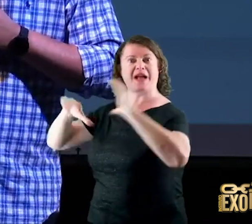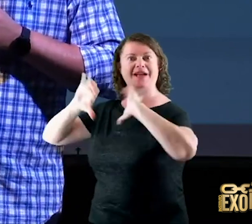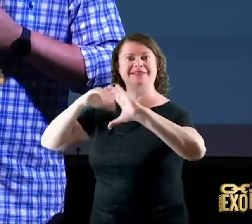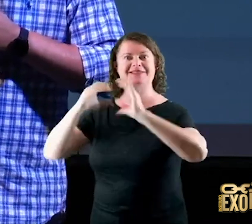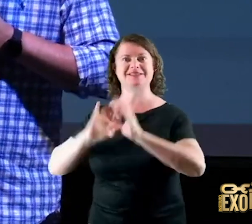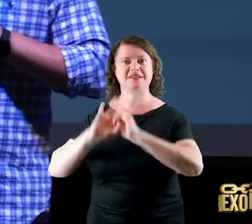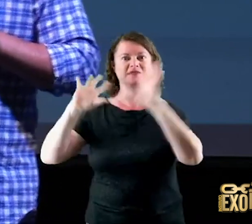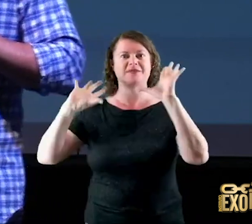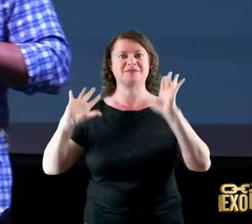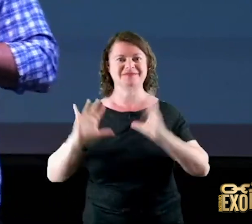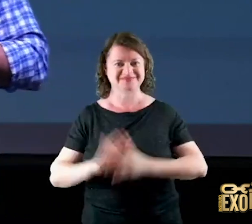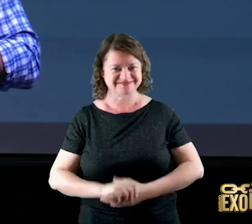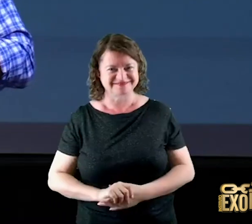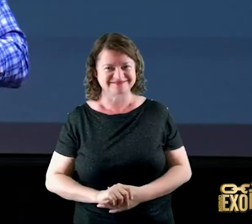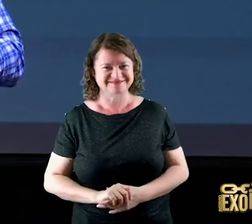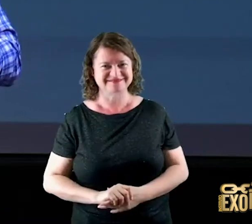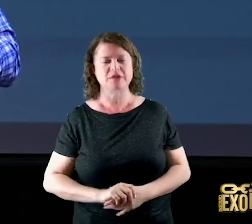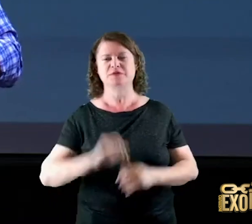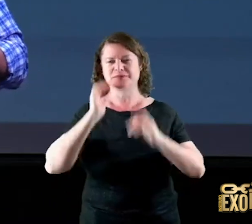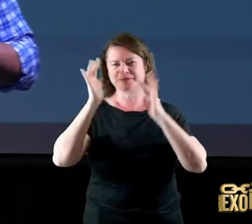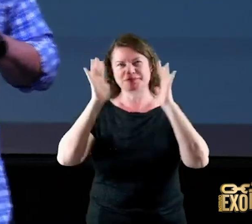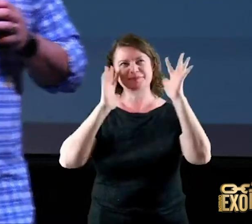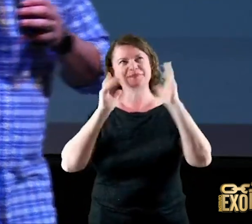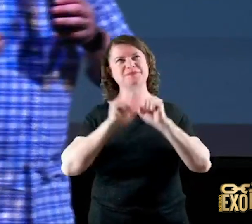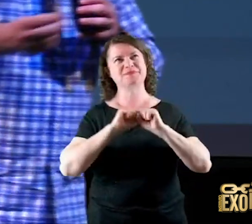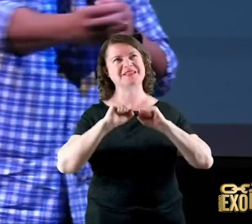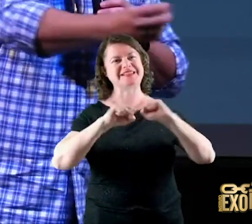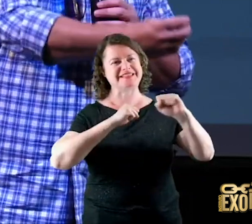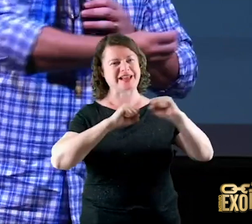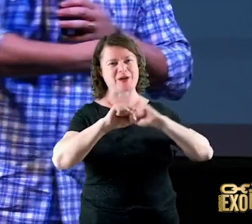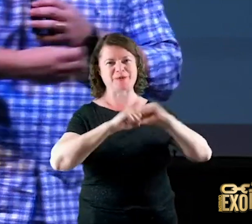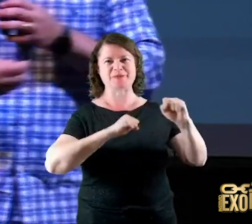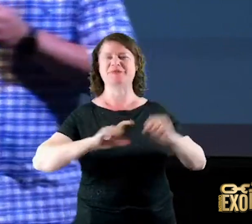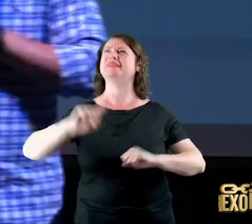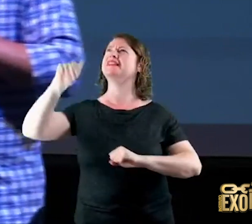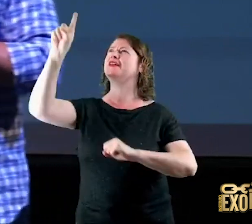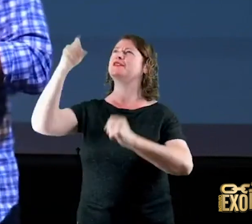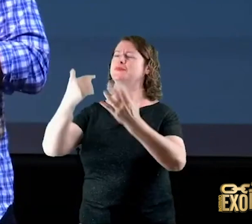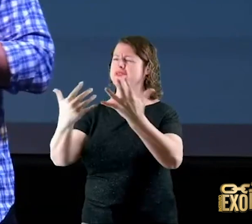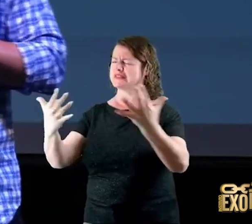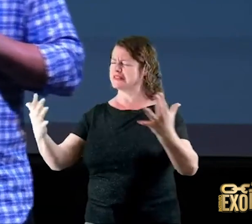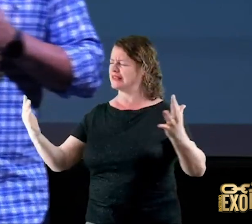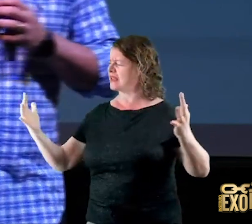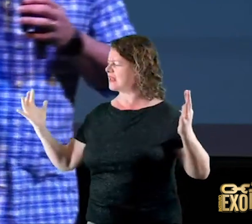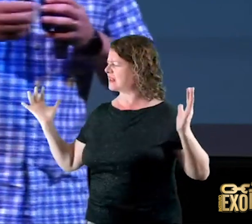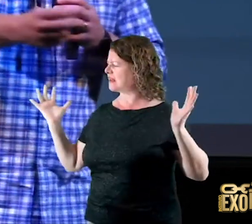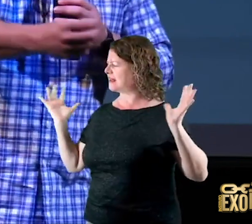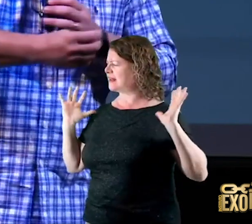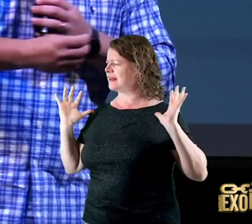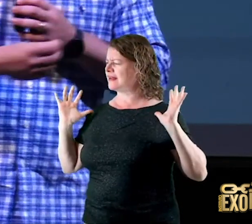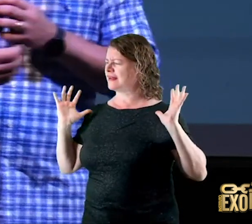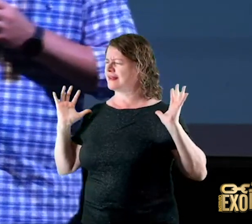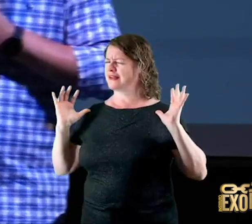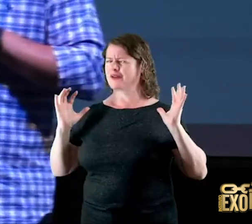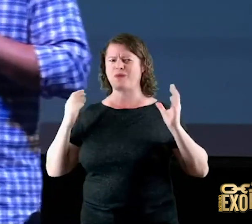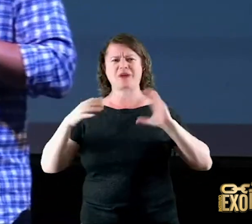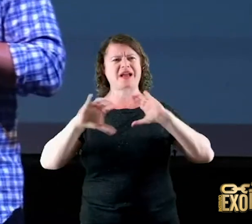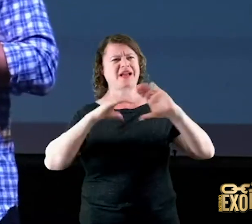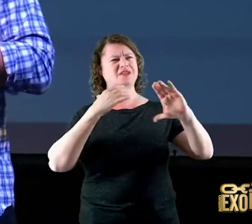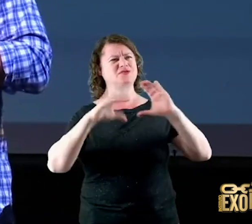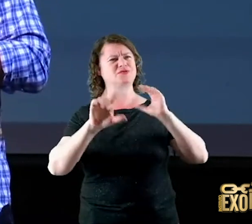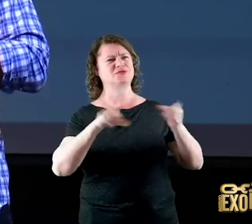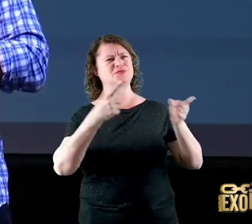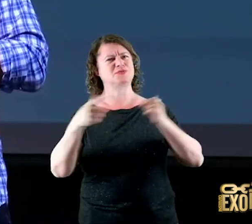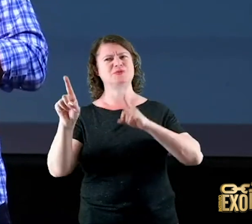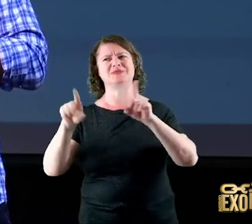eu fico imaginando esse salmo o Senhor me cerca com cânticos de livramento